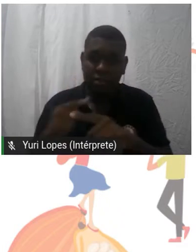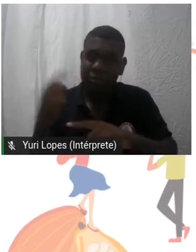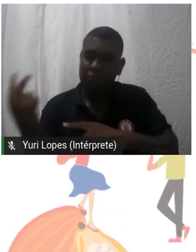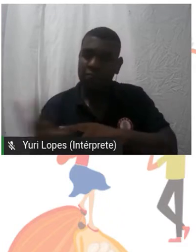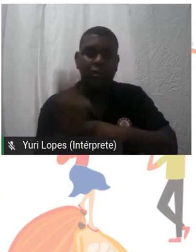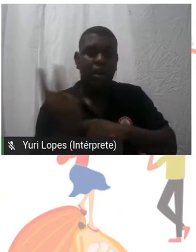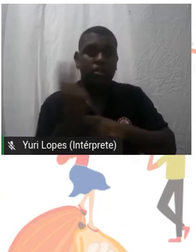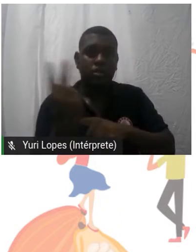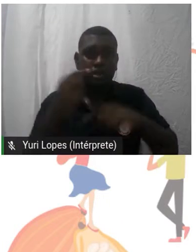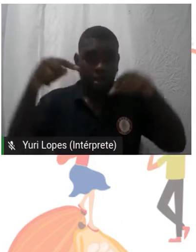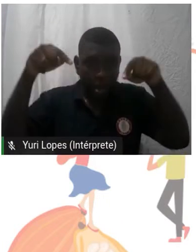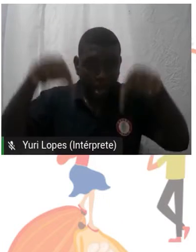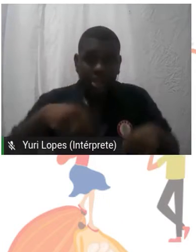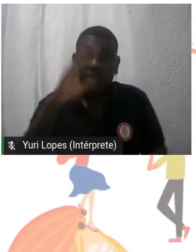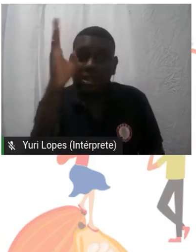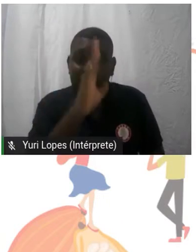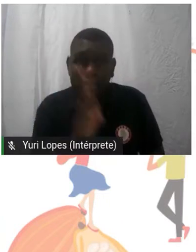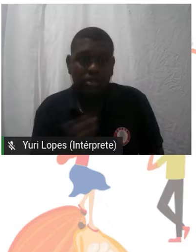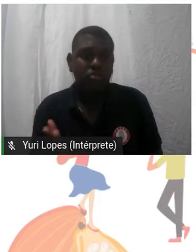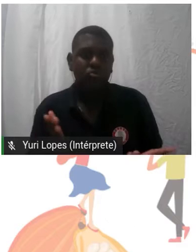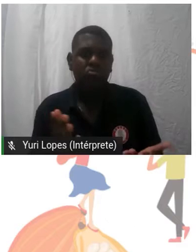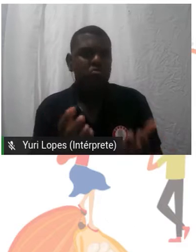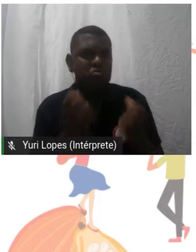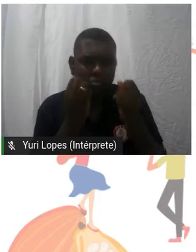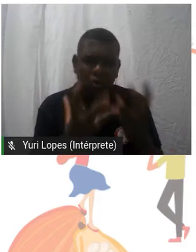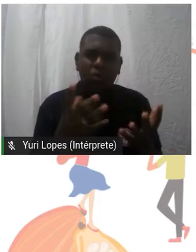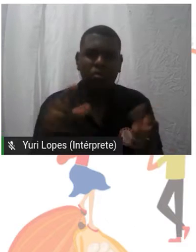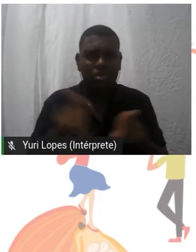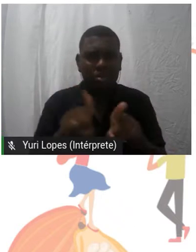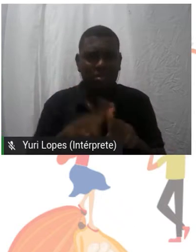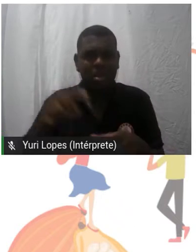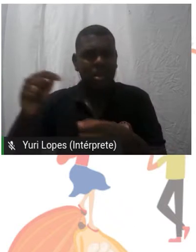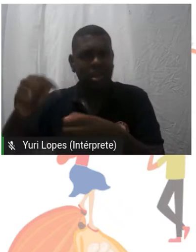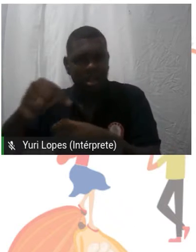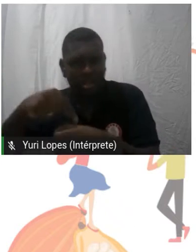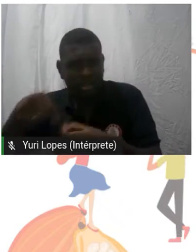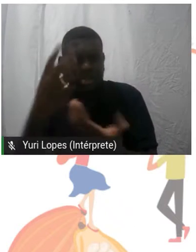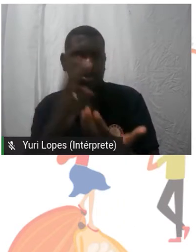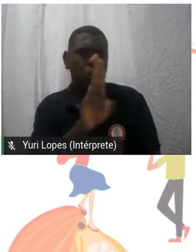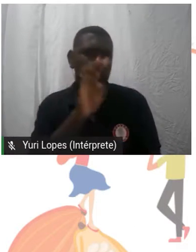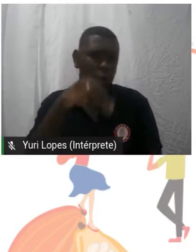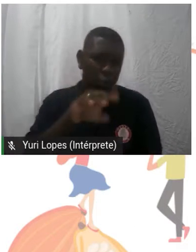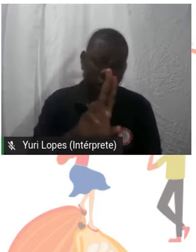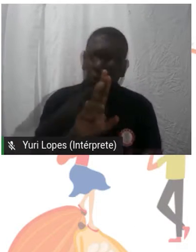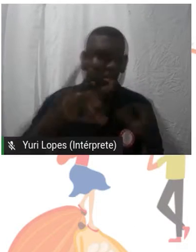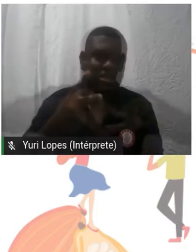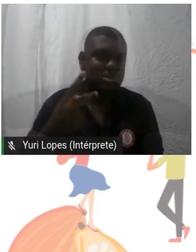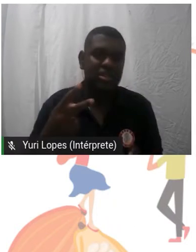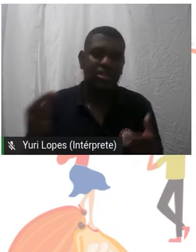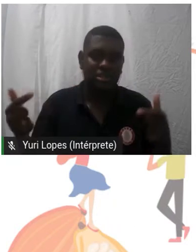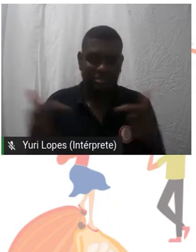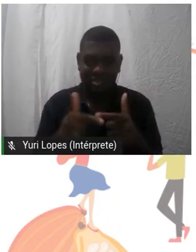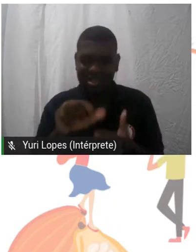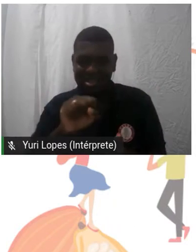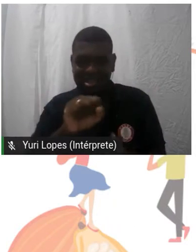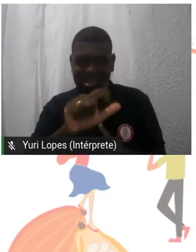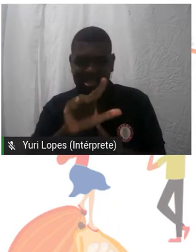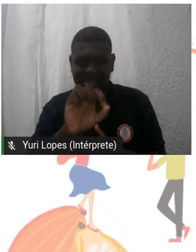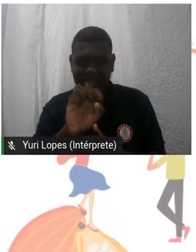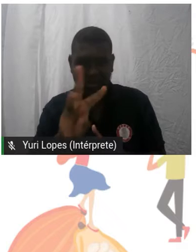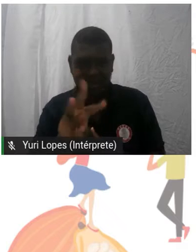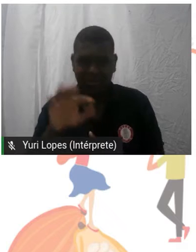brasileira, da caatinga, do umbuzeiro, do maracujá. Então, para nós isso é bastante importante. Tem muito nessa